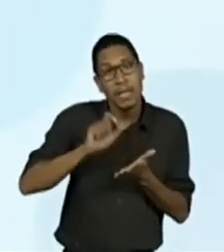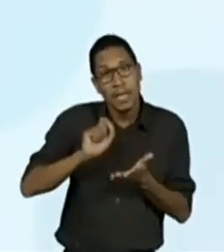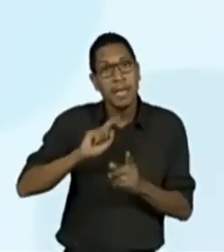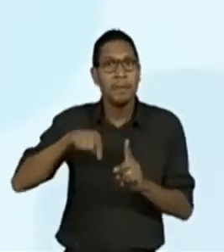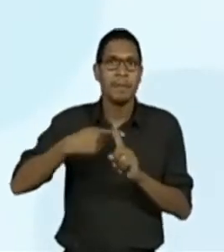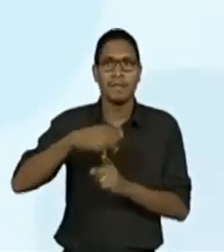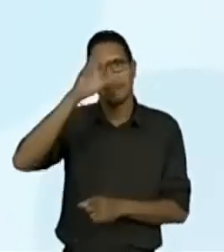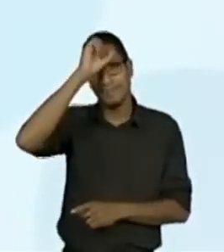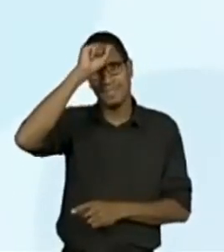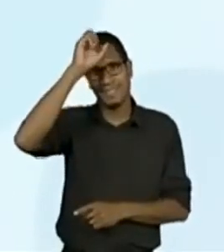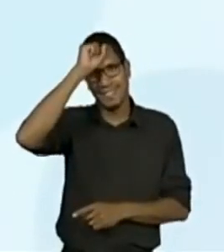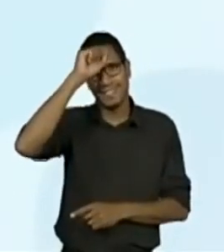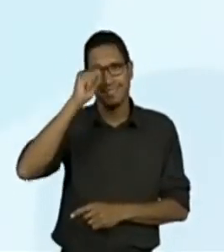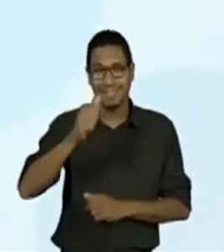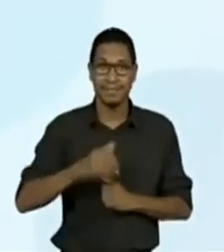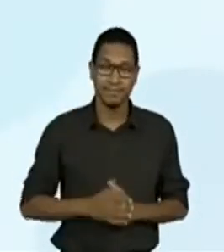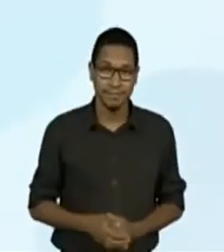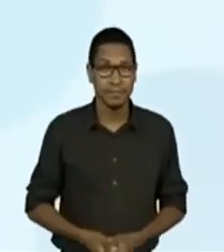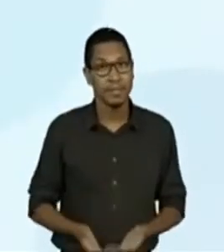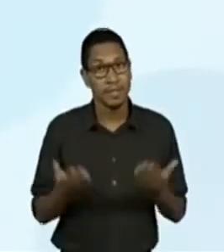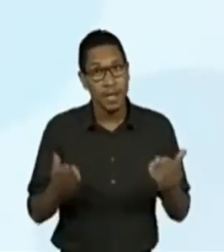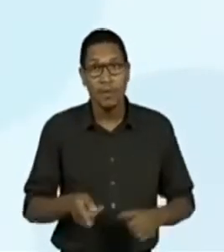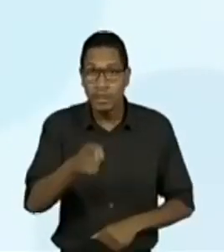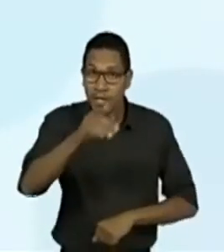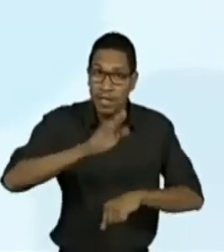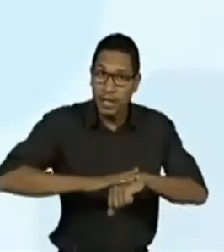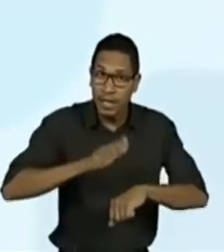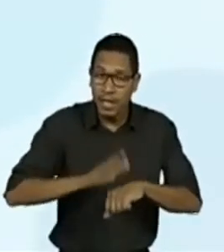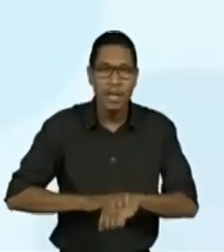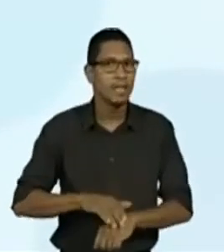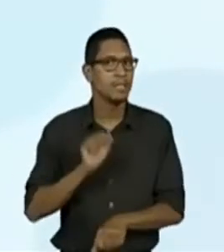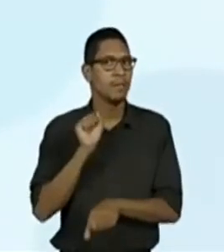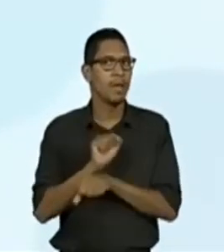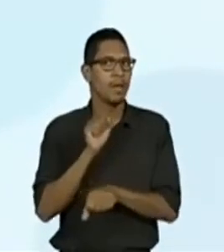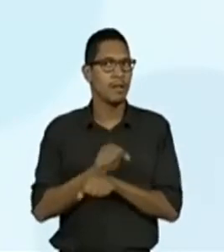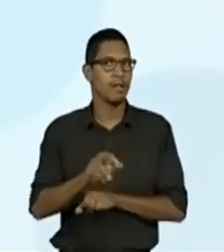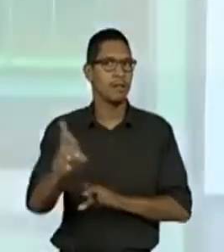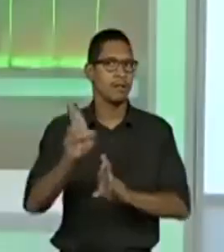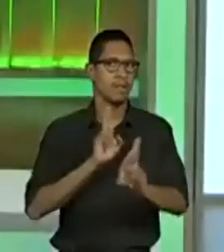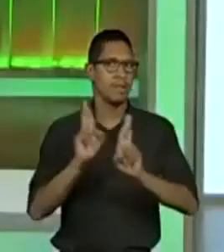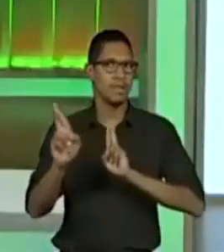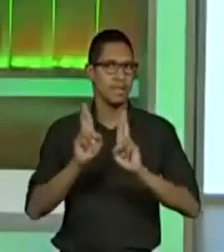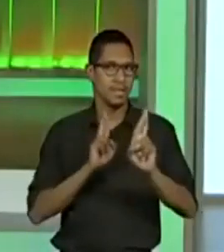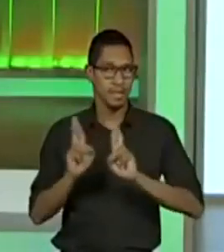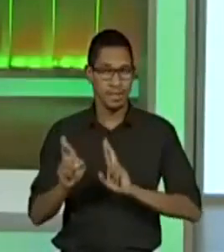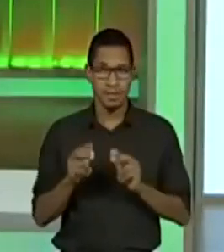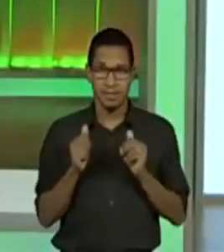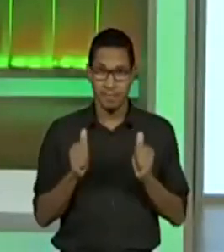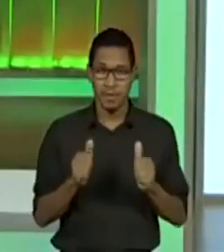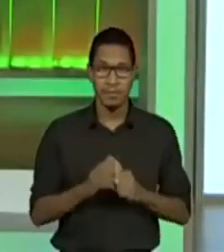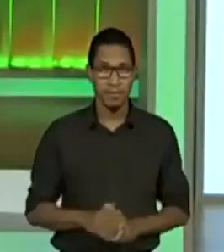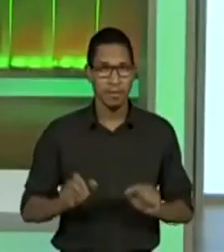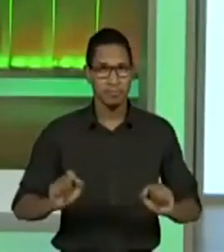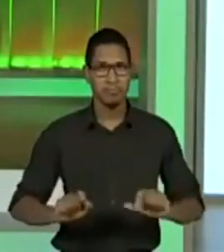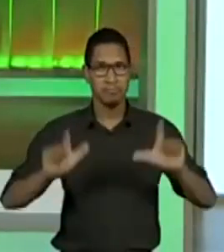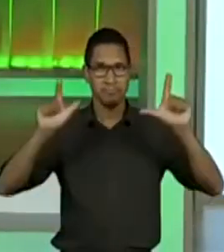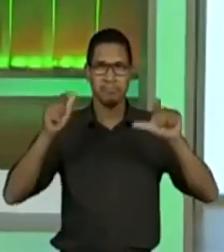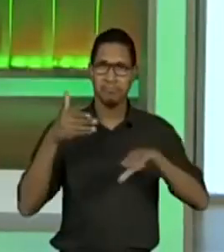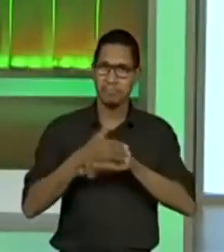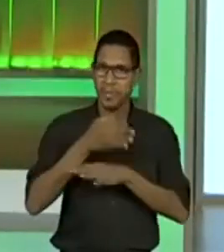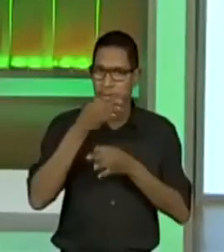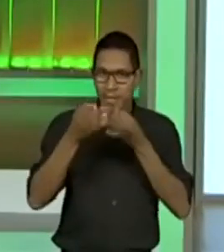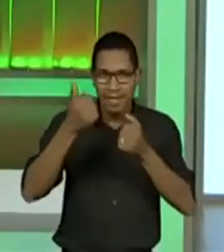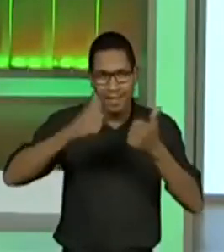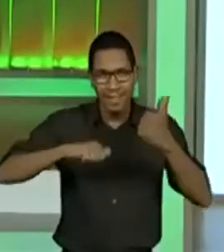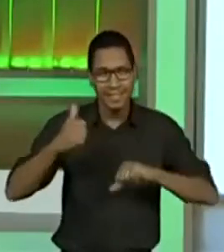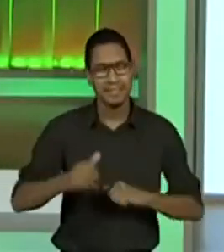também. Fica por conta de vocês, aguardo receber. Pelinha de participação, muito